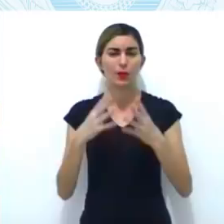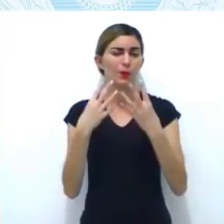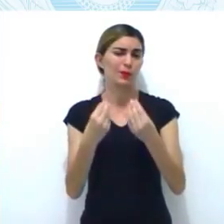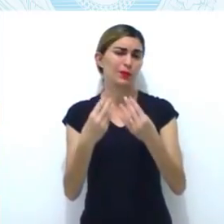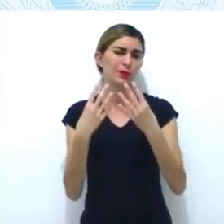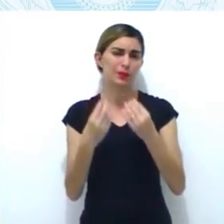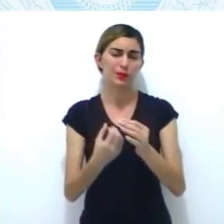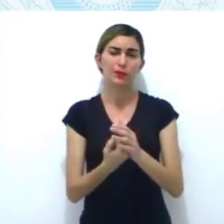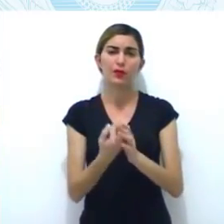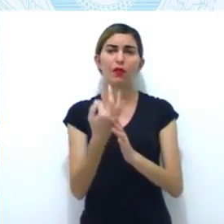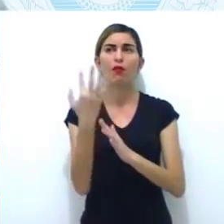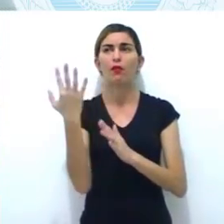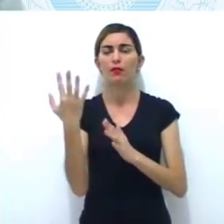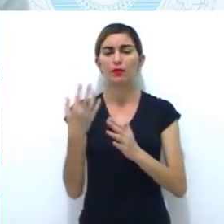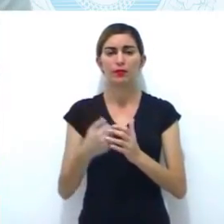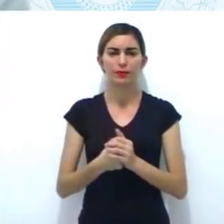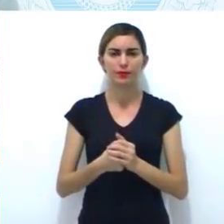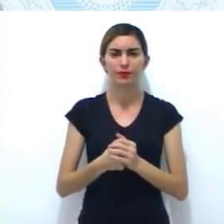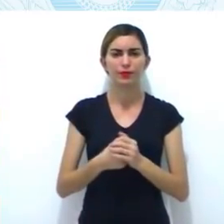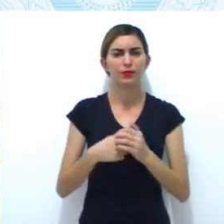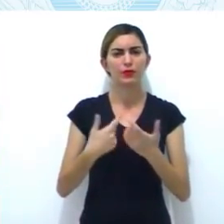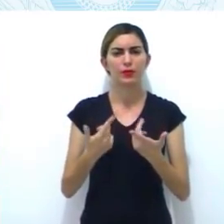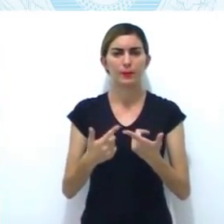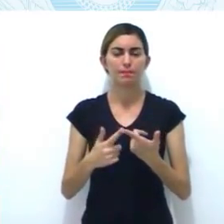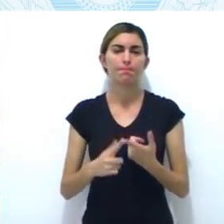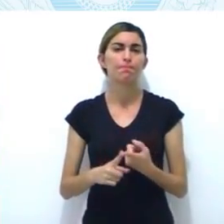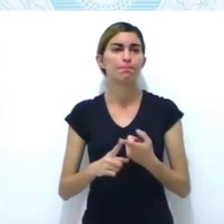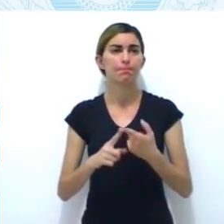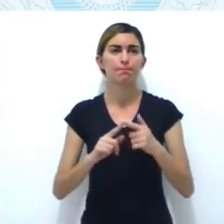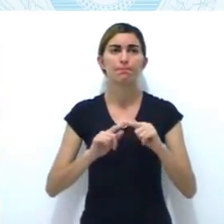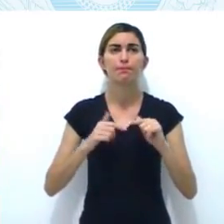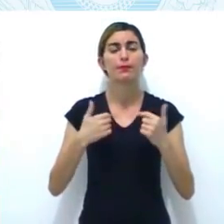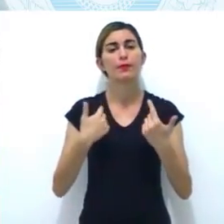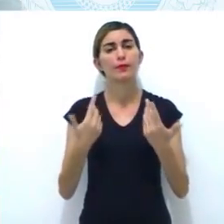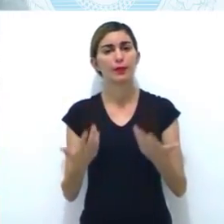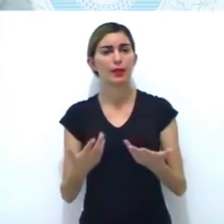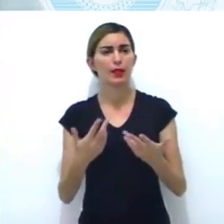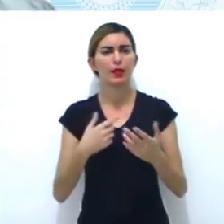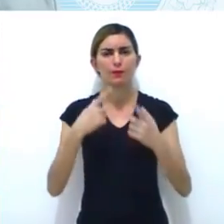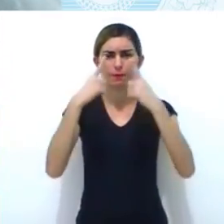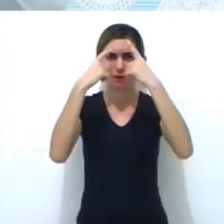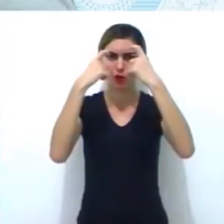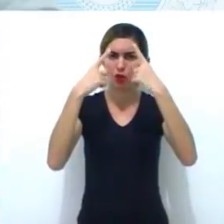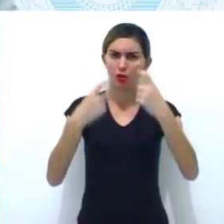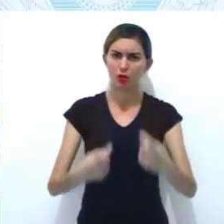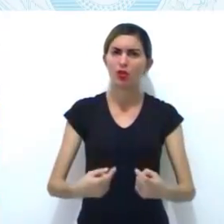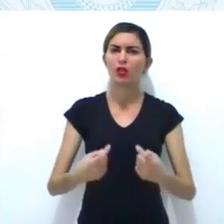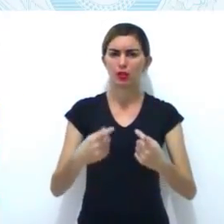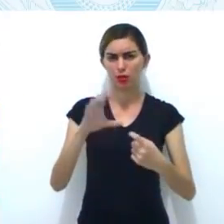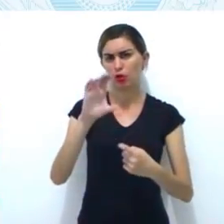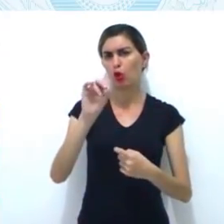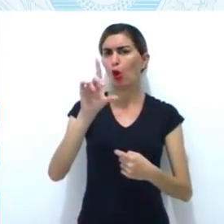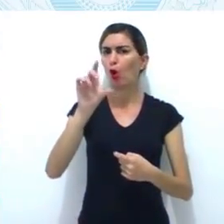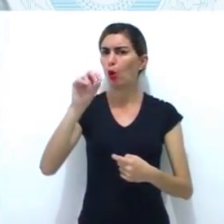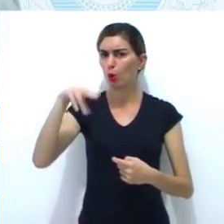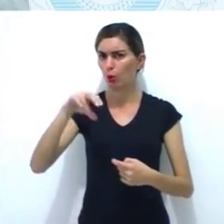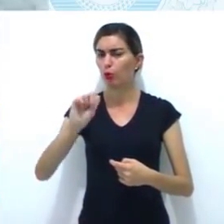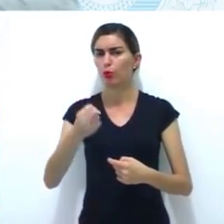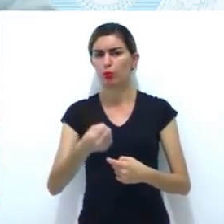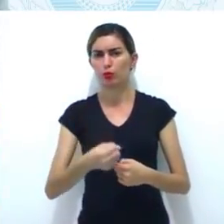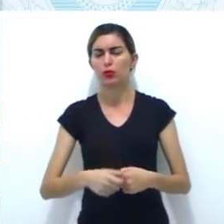Manuel e Tomás Beckmann. Reação da coroa. Imagina a reação da coroa, pessoal.